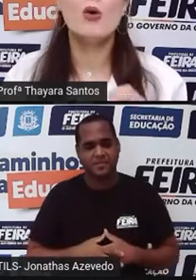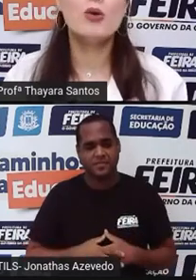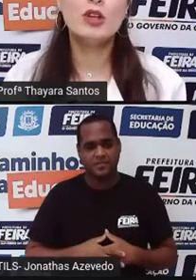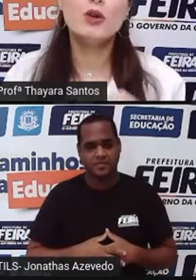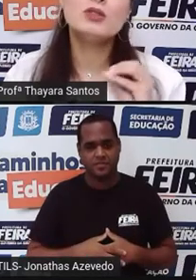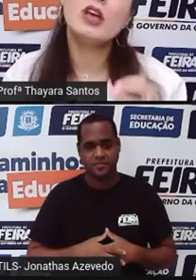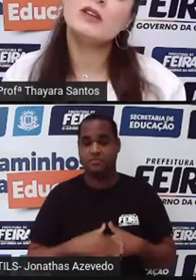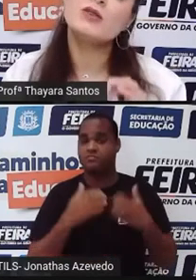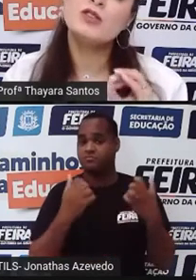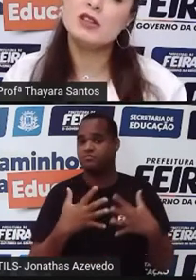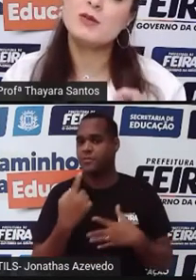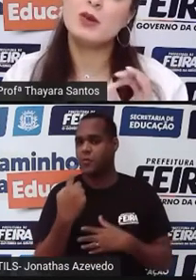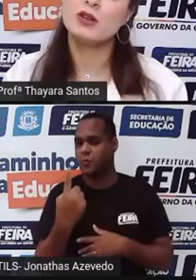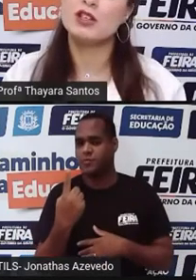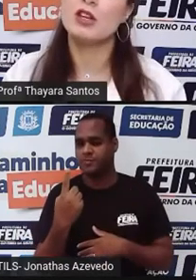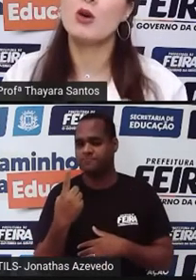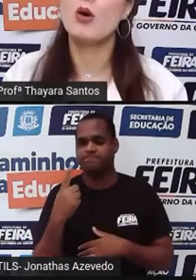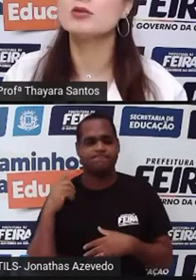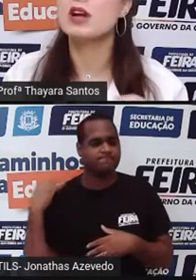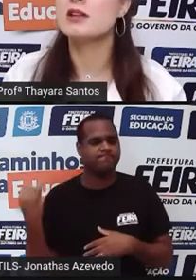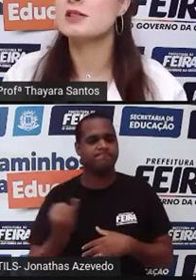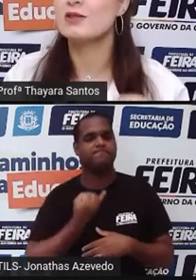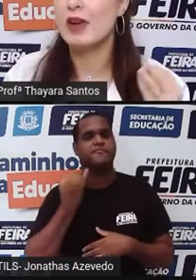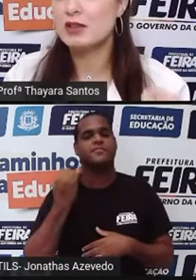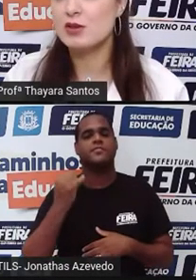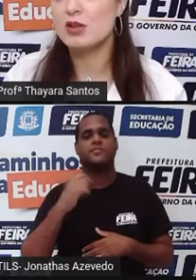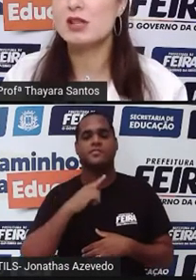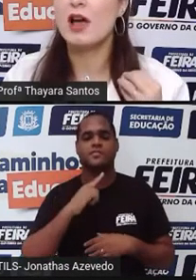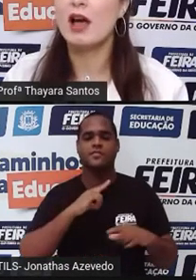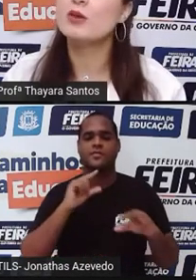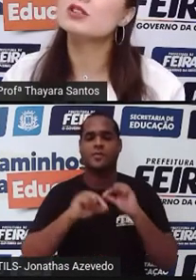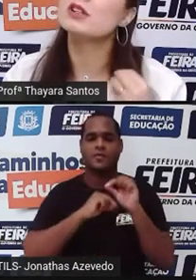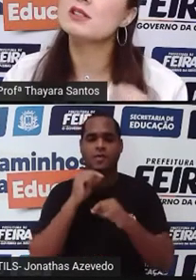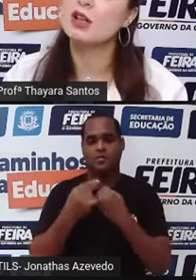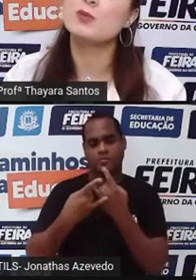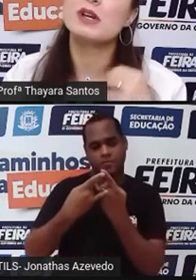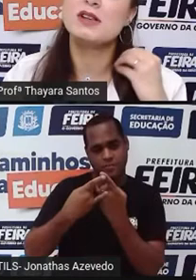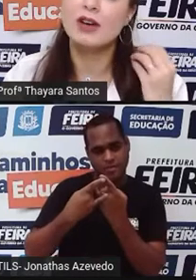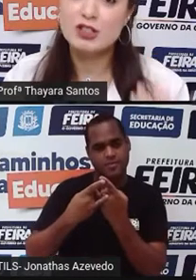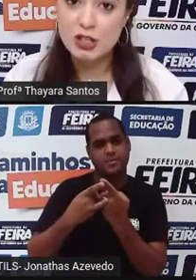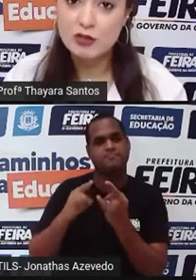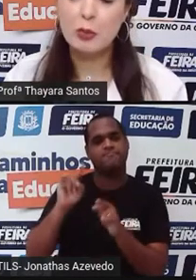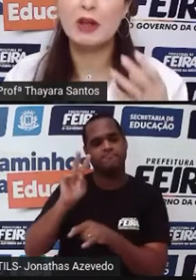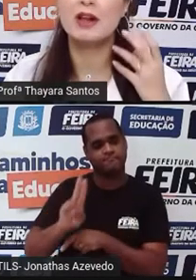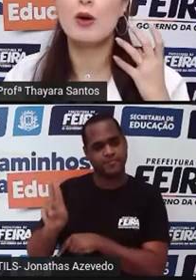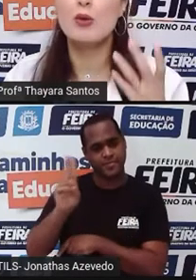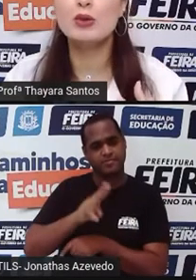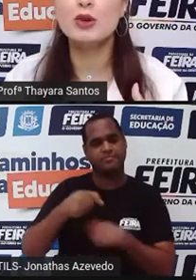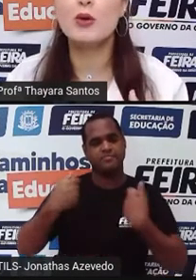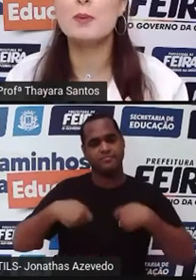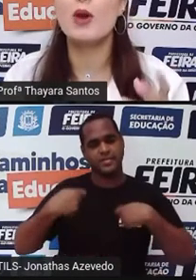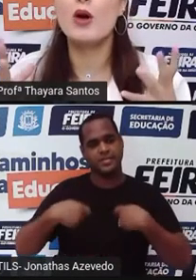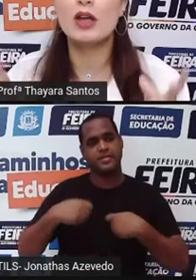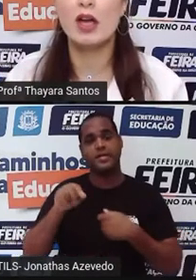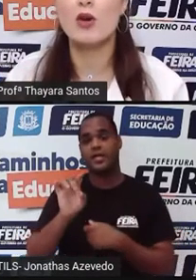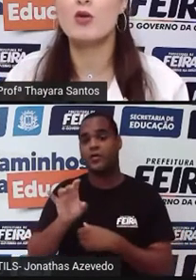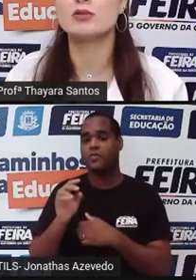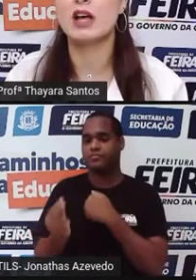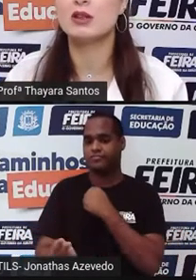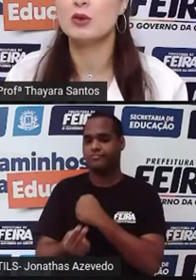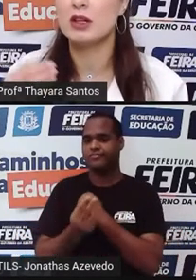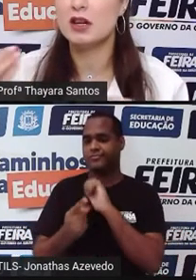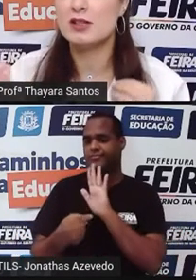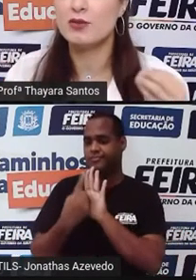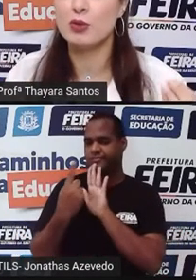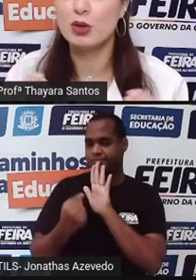O único jeito de se proteger contra essas infecções é utilizando preservativo, porque ele é o único que bloqueia o